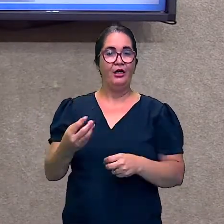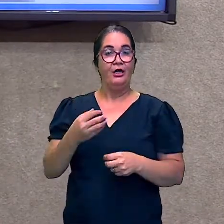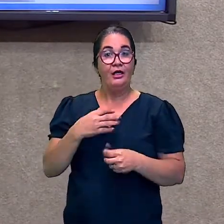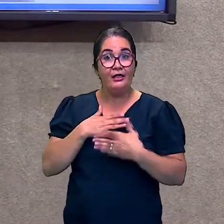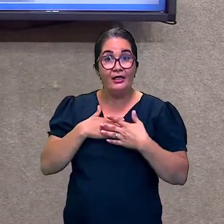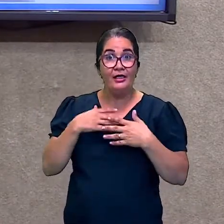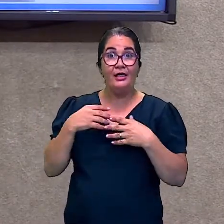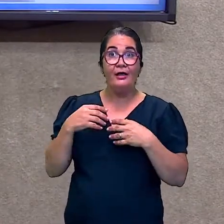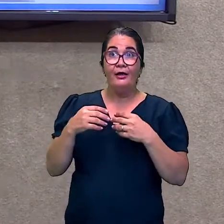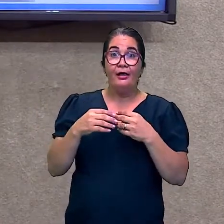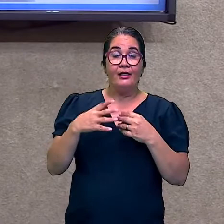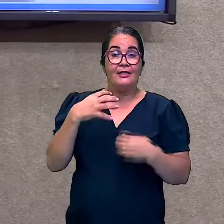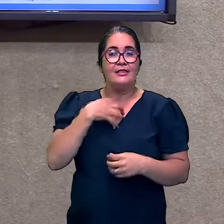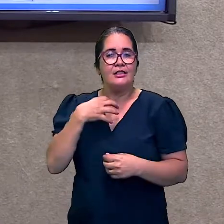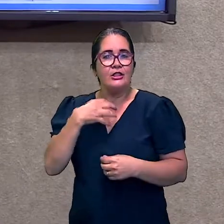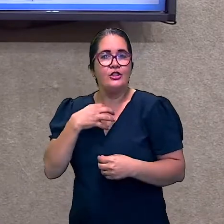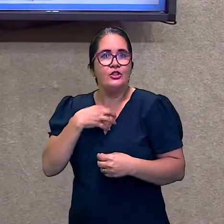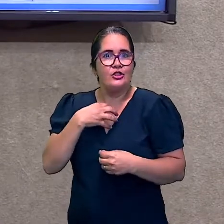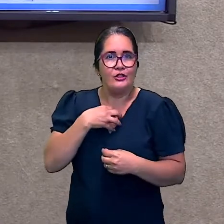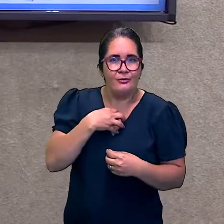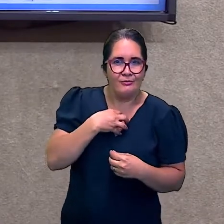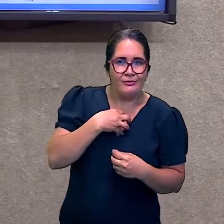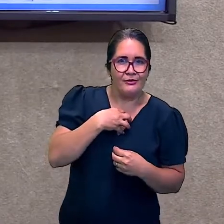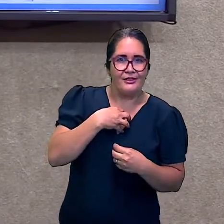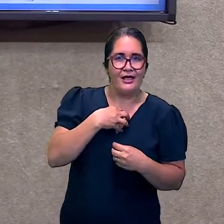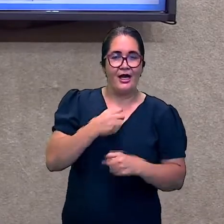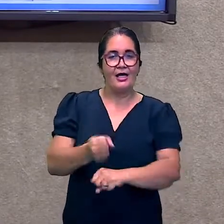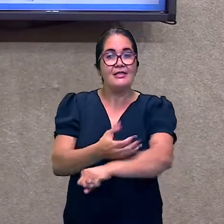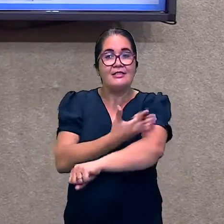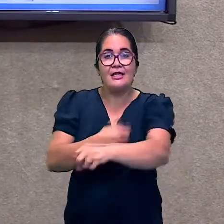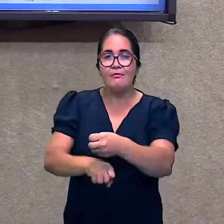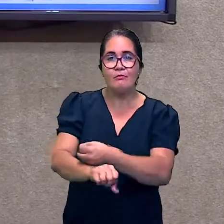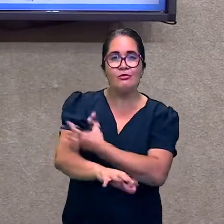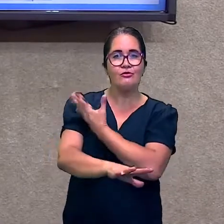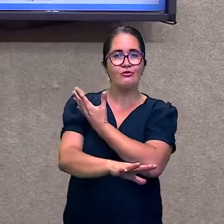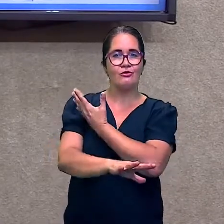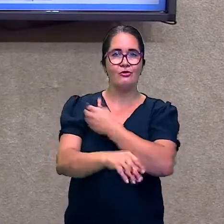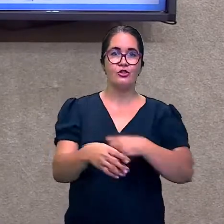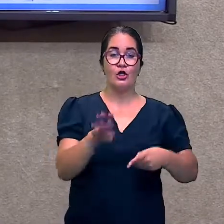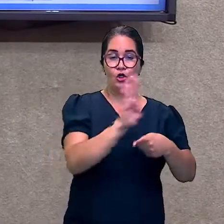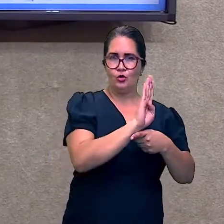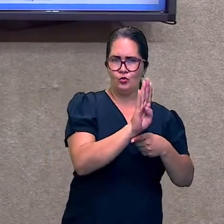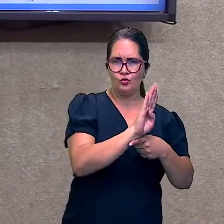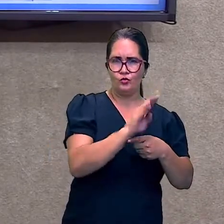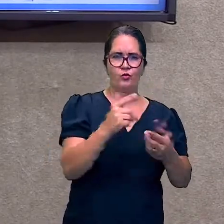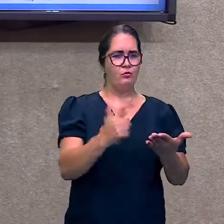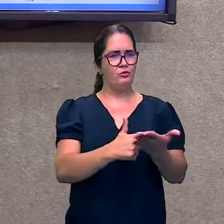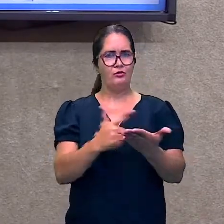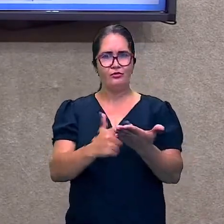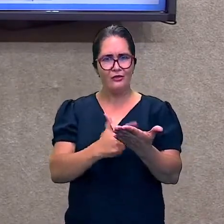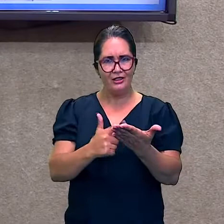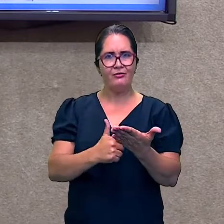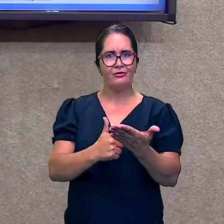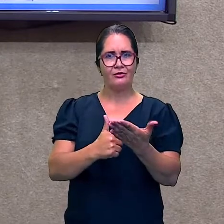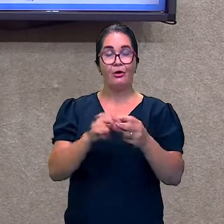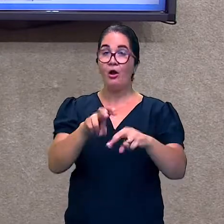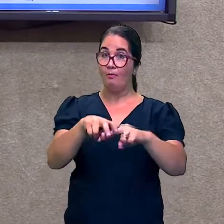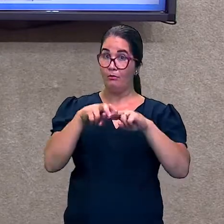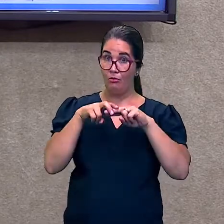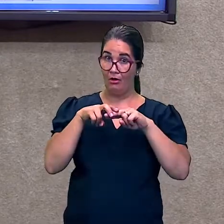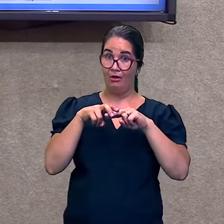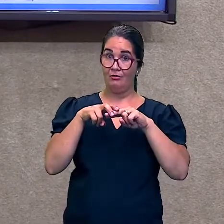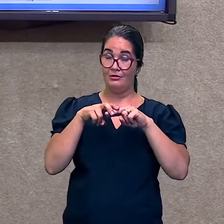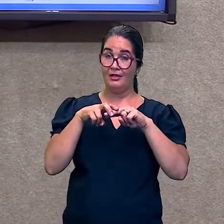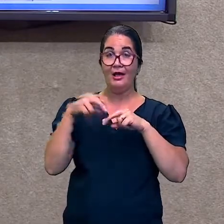esses artistas. Por esses literários. Agora vamos entender. Esse processo.